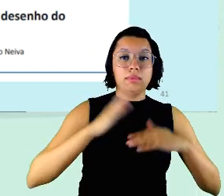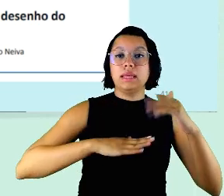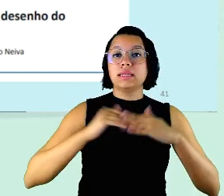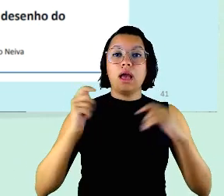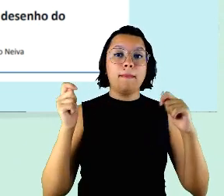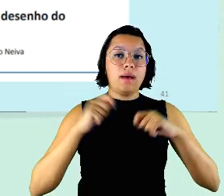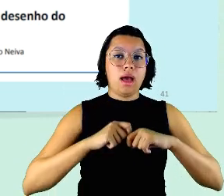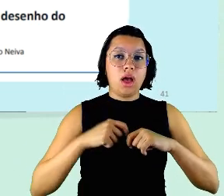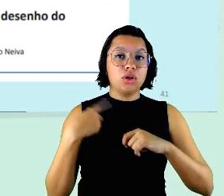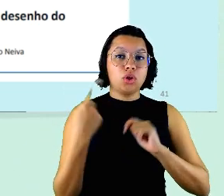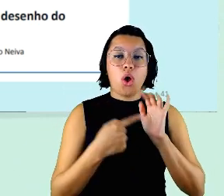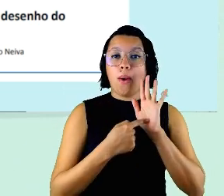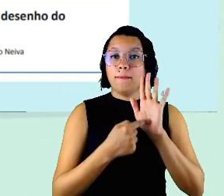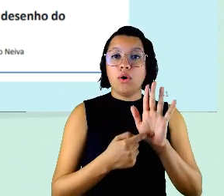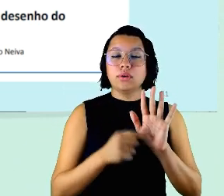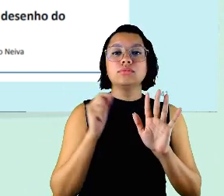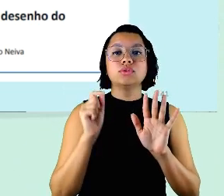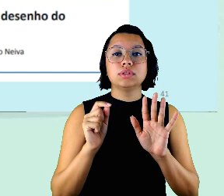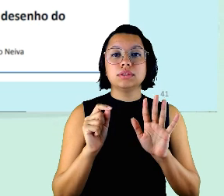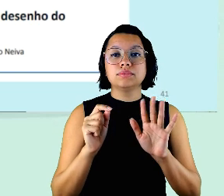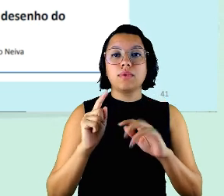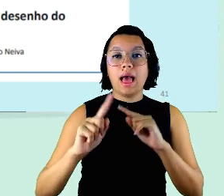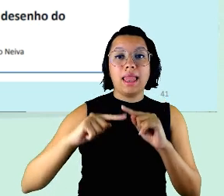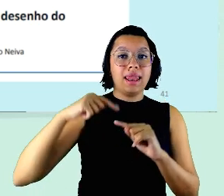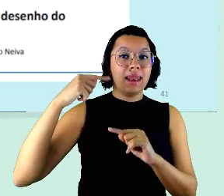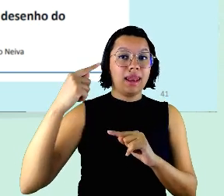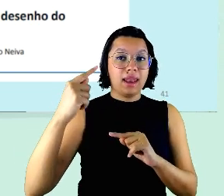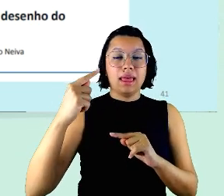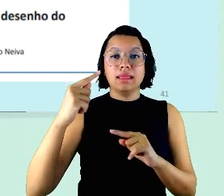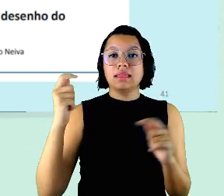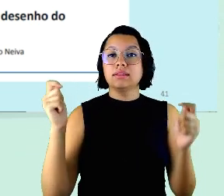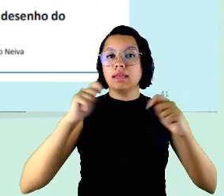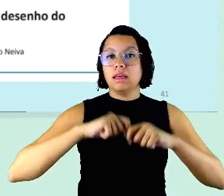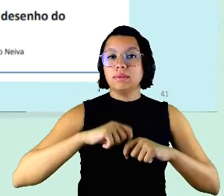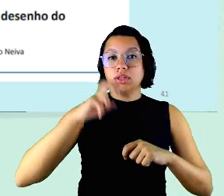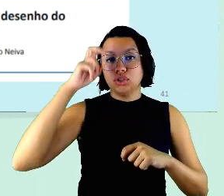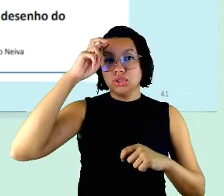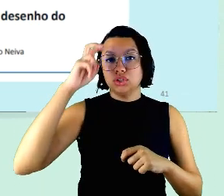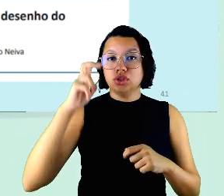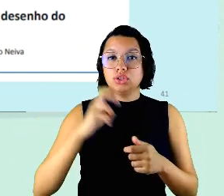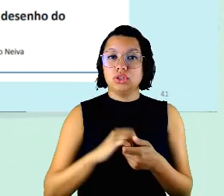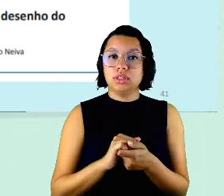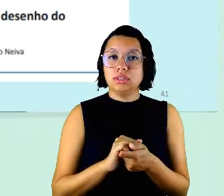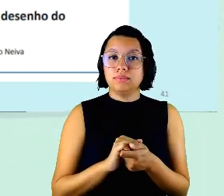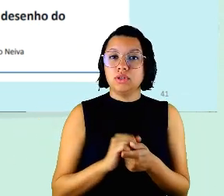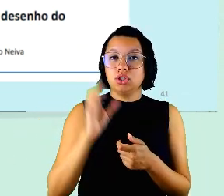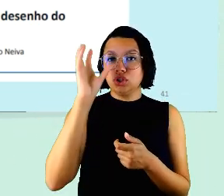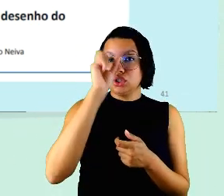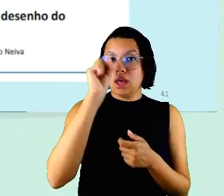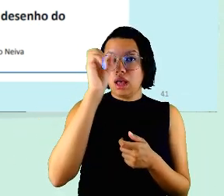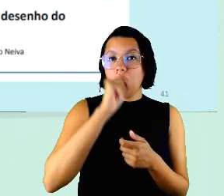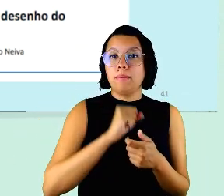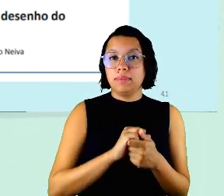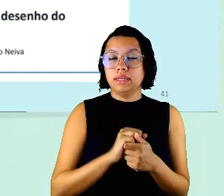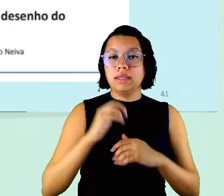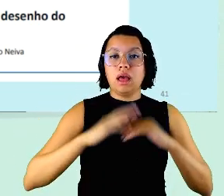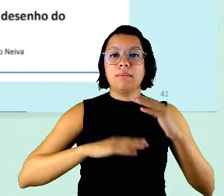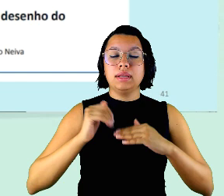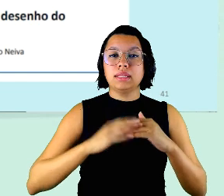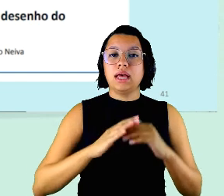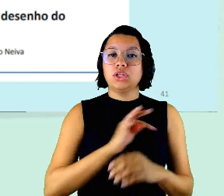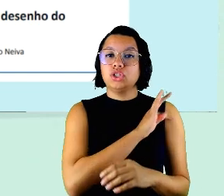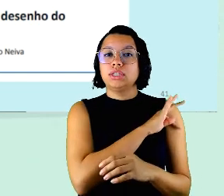mostramos que além das capacidades cognitivas de aprender as habilidades técnicas a gente teve